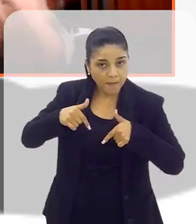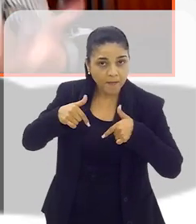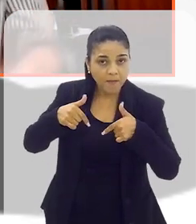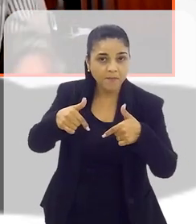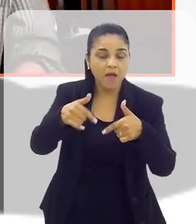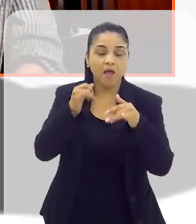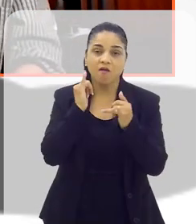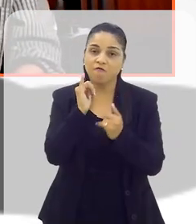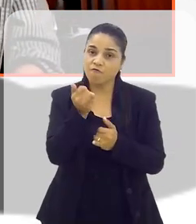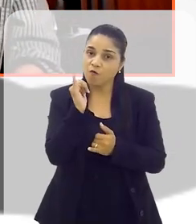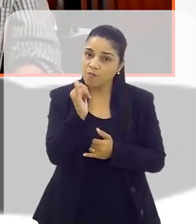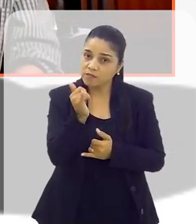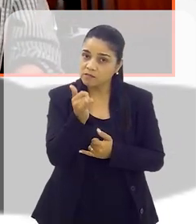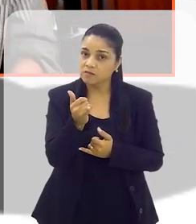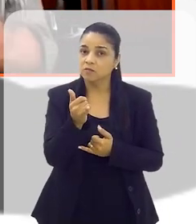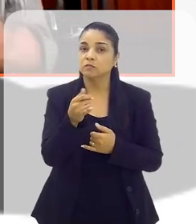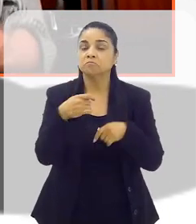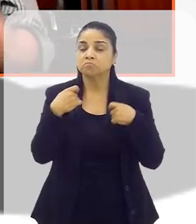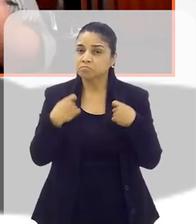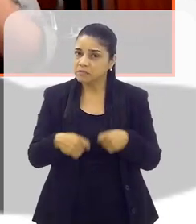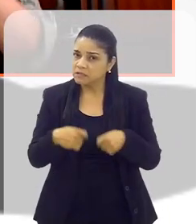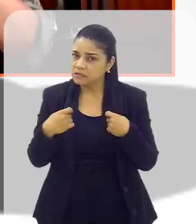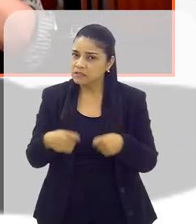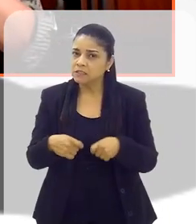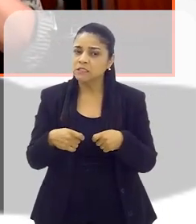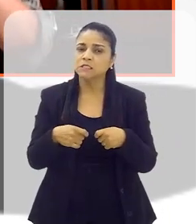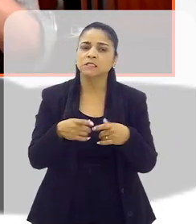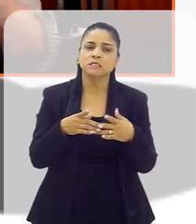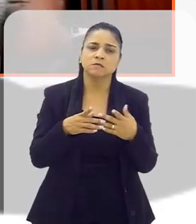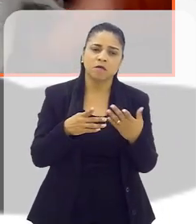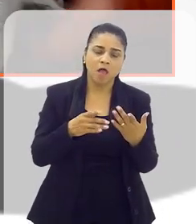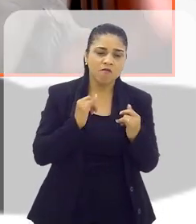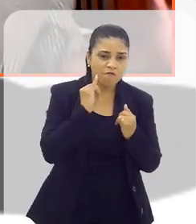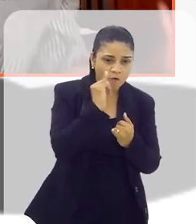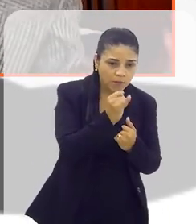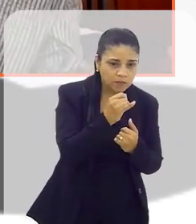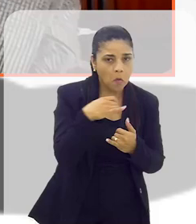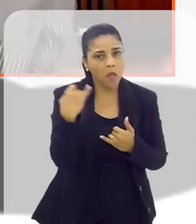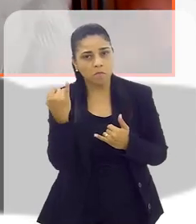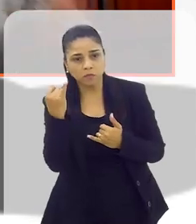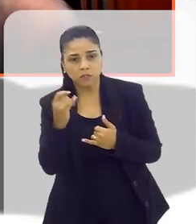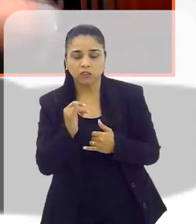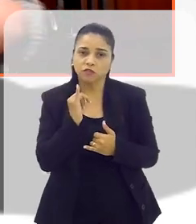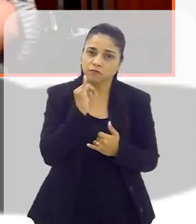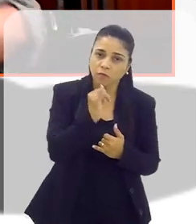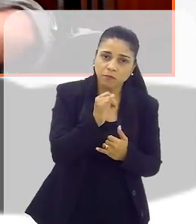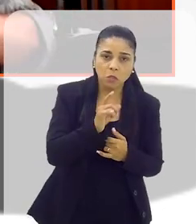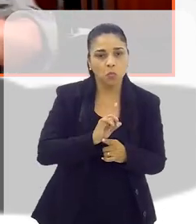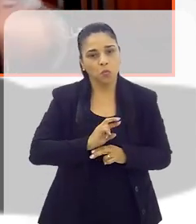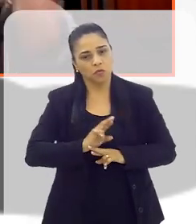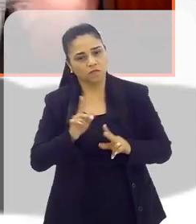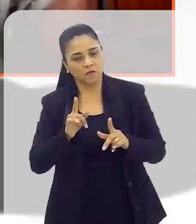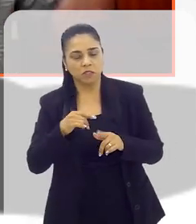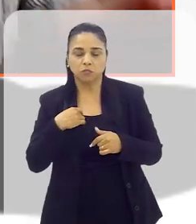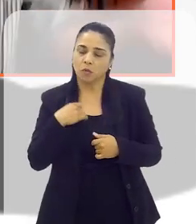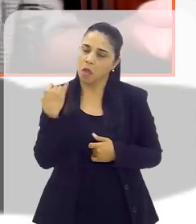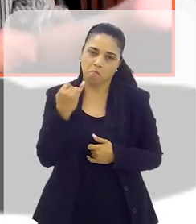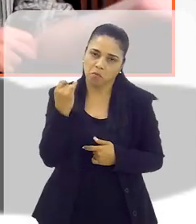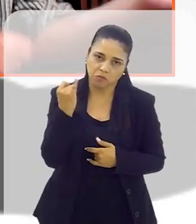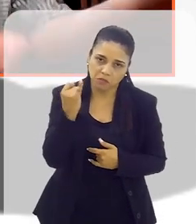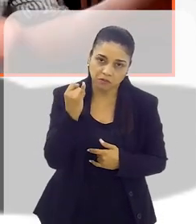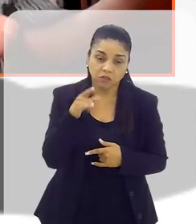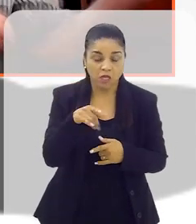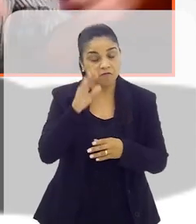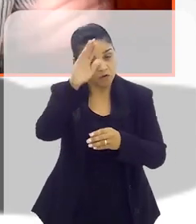colocar em prática certas informações. claro que ele tem o poder de dizer se essa informação é importante, ela não é. Por isso, é que ele foi